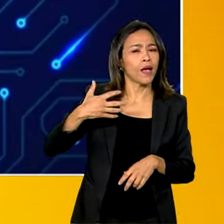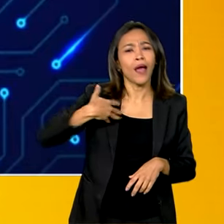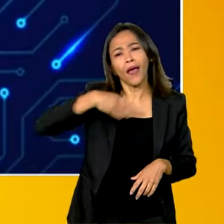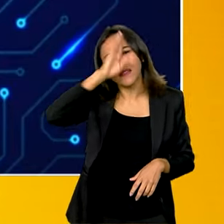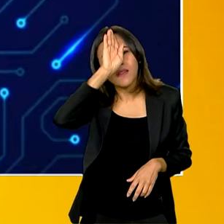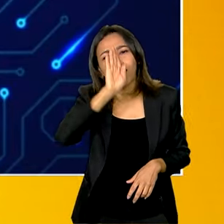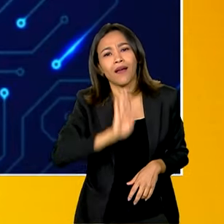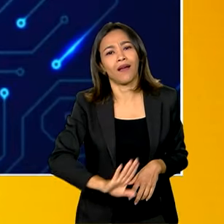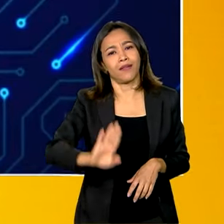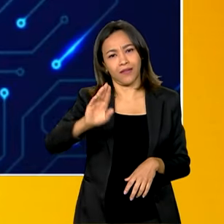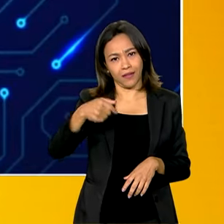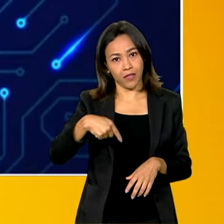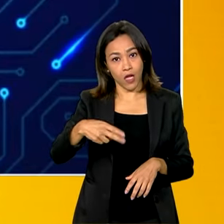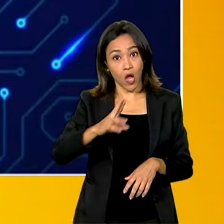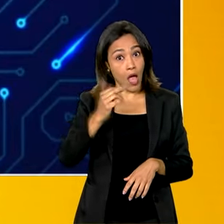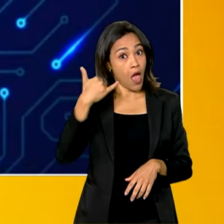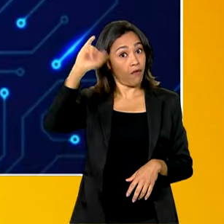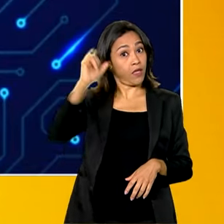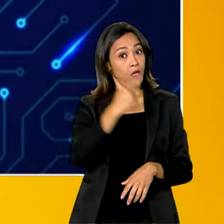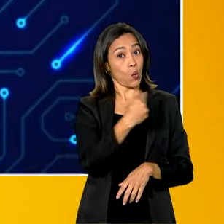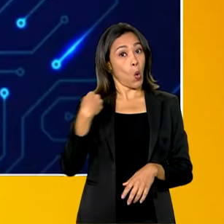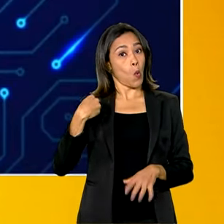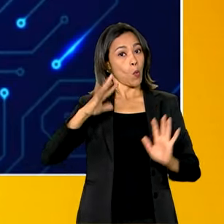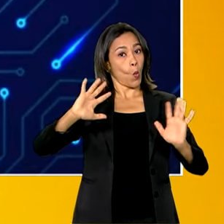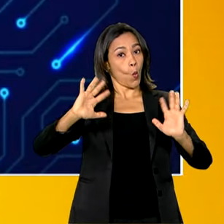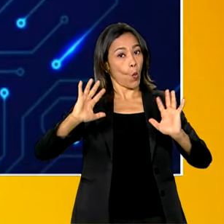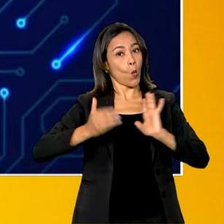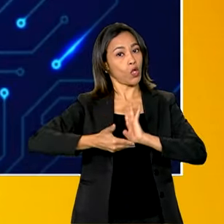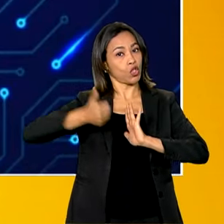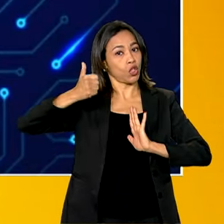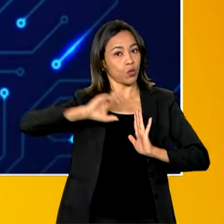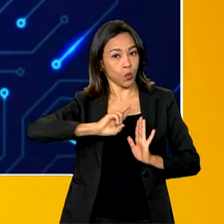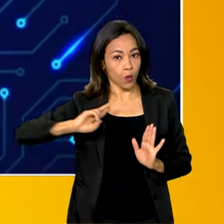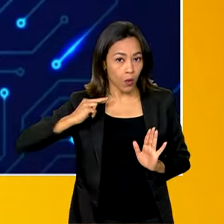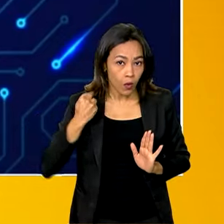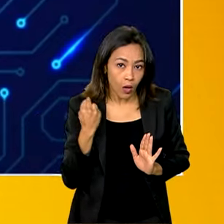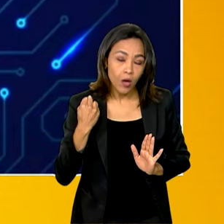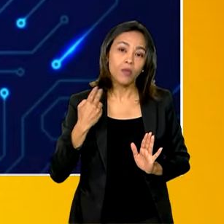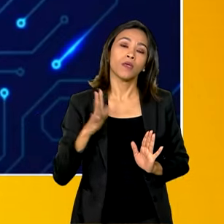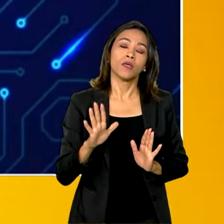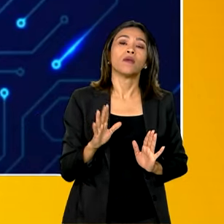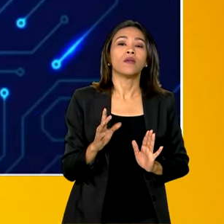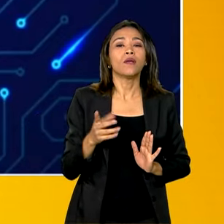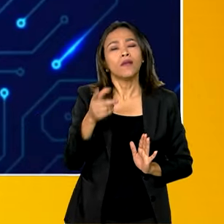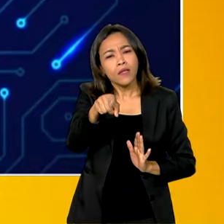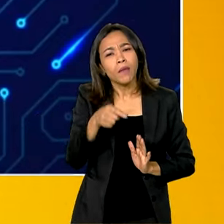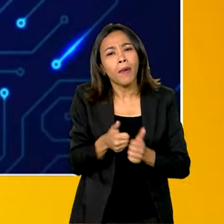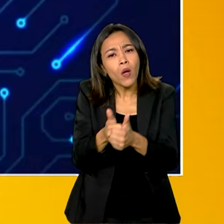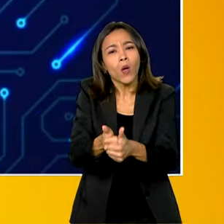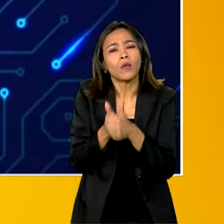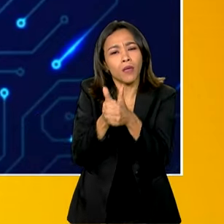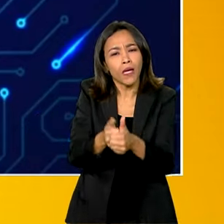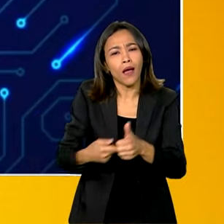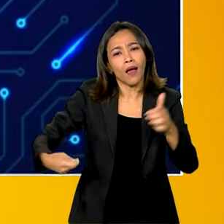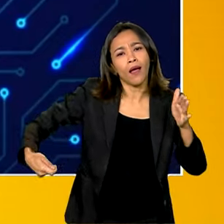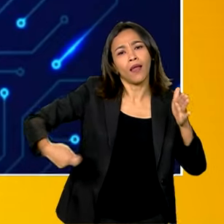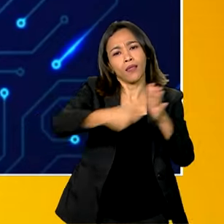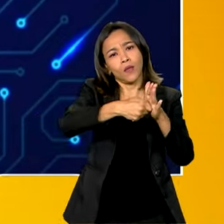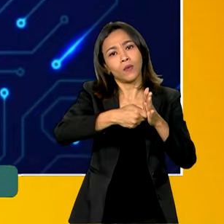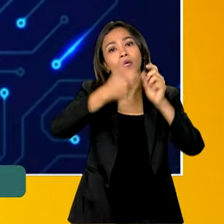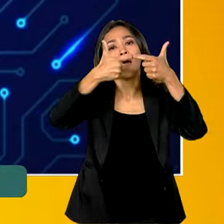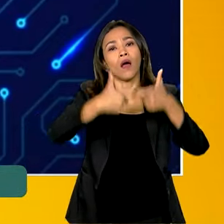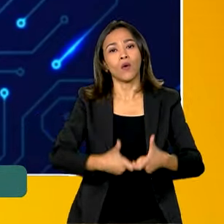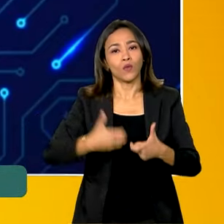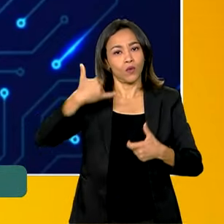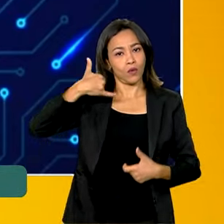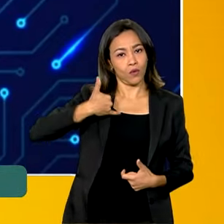e todos recebem, no caso do denunciante, recebem um protocolo para que acompanhem a denúncia diretamente no Disque 100. Esse,